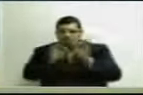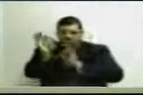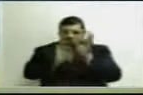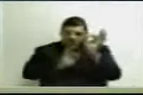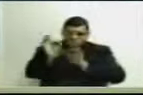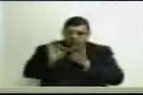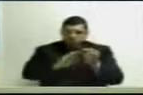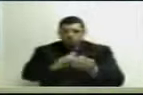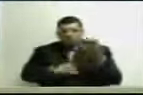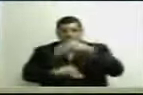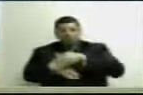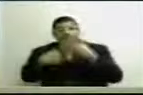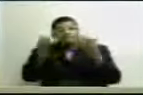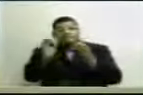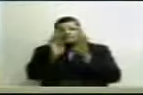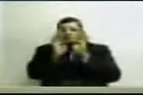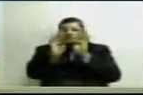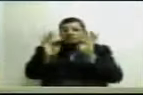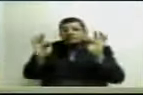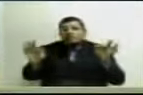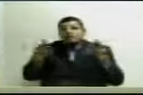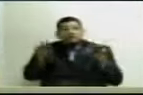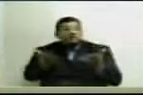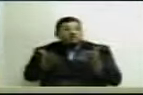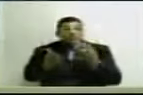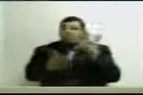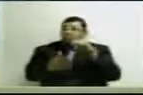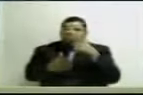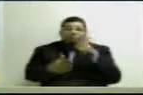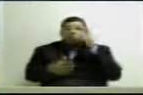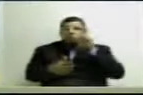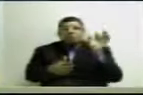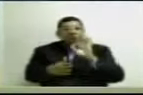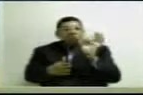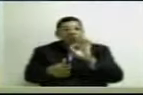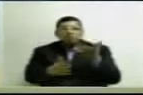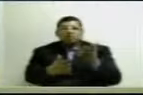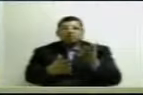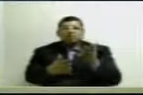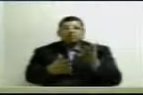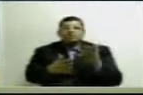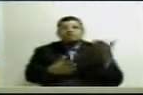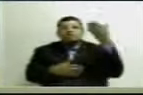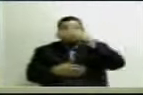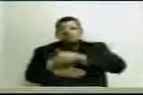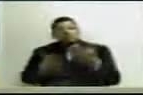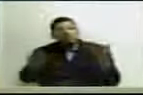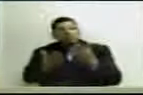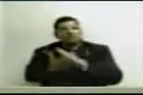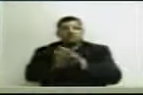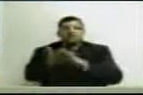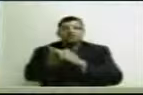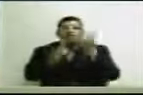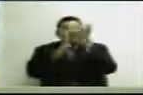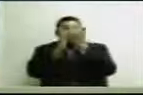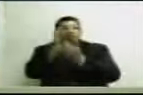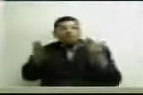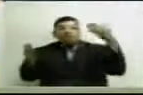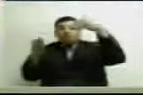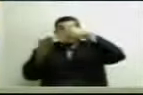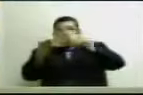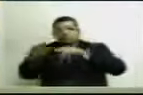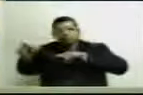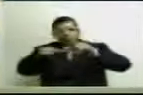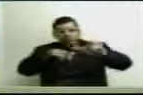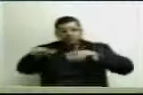proposta e, simplesmente, não conseguimos chegar à etapa final